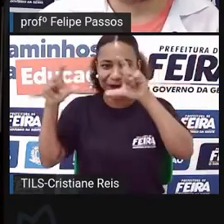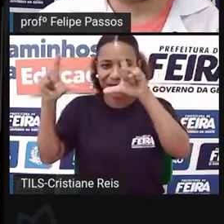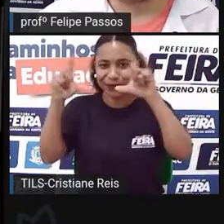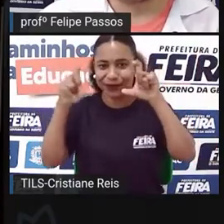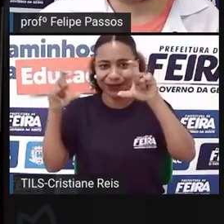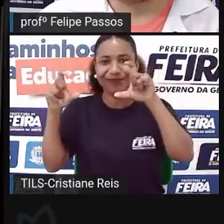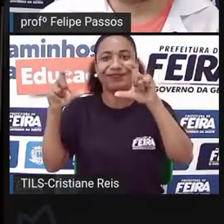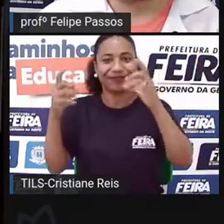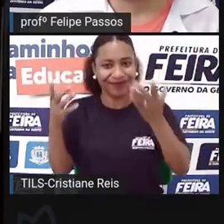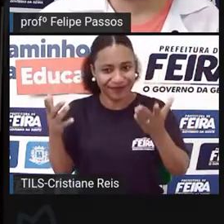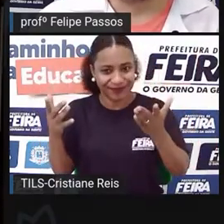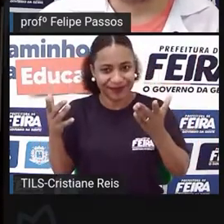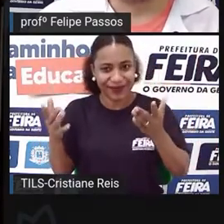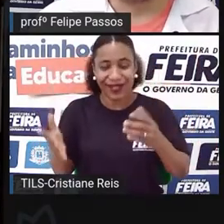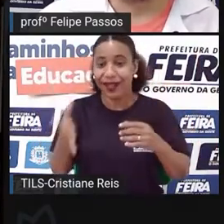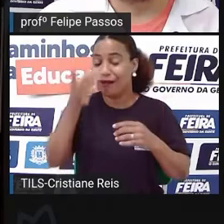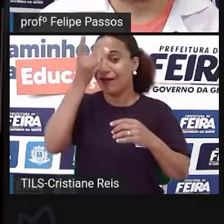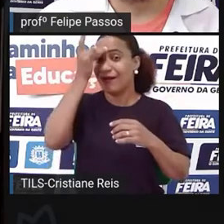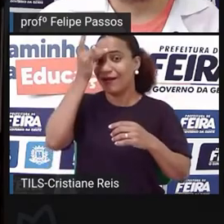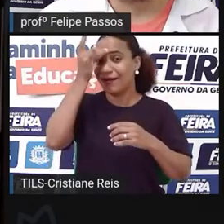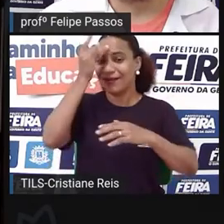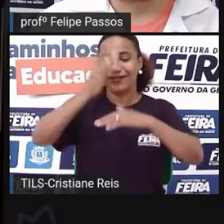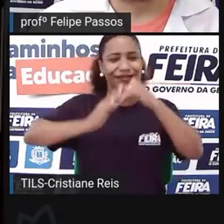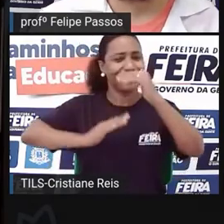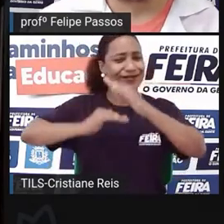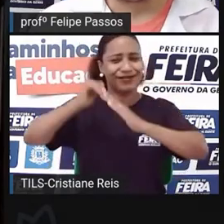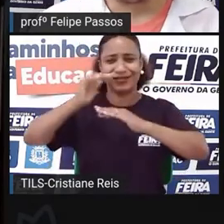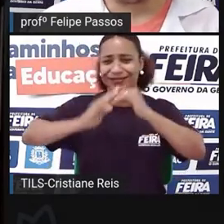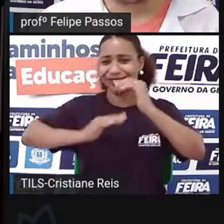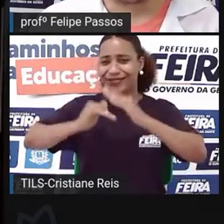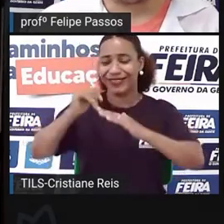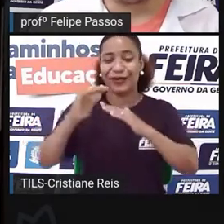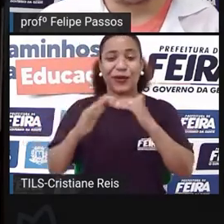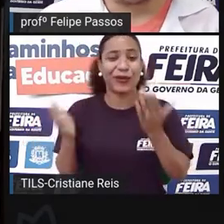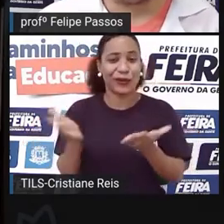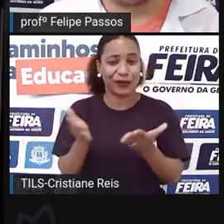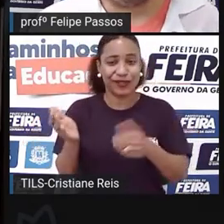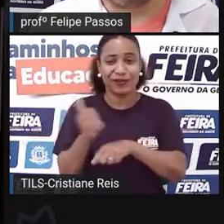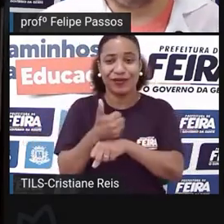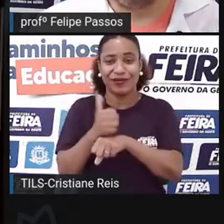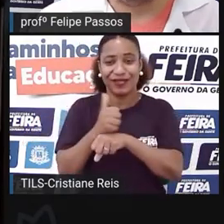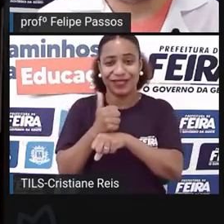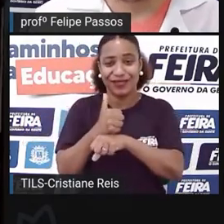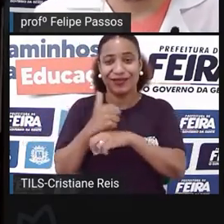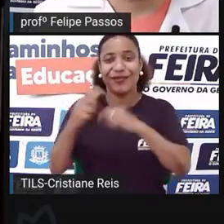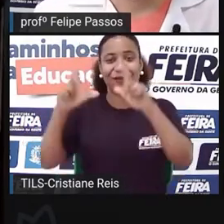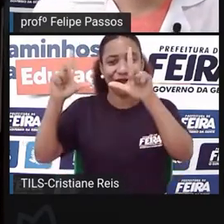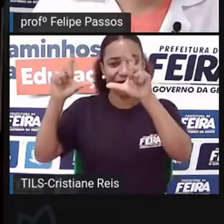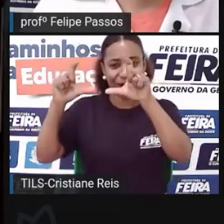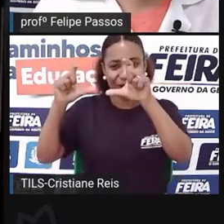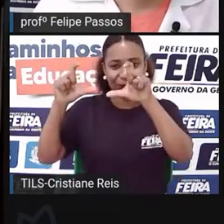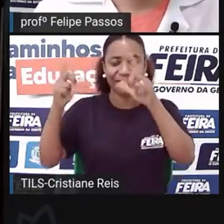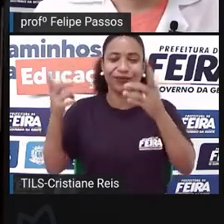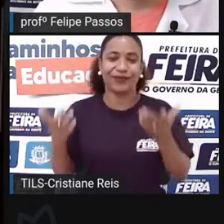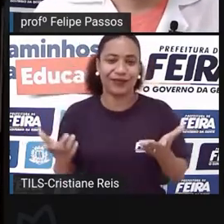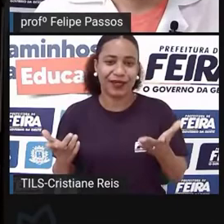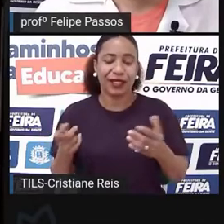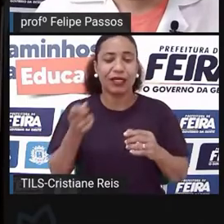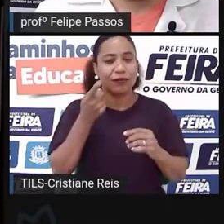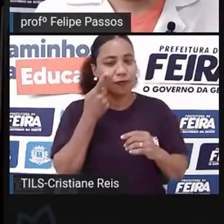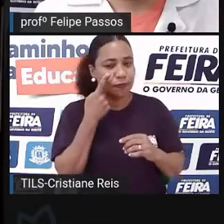o ofício, me deu meu trabalho hoje, a fotografia. Então, assim, eu digo sempre, você olhar, você querer,